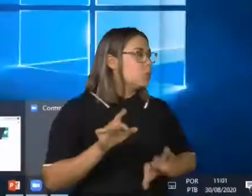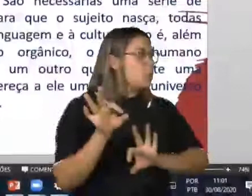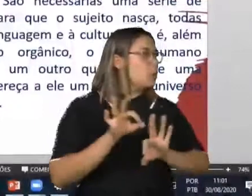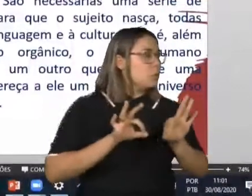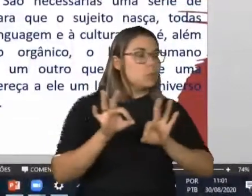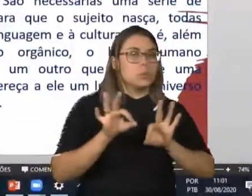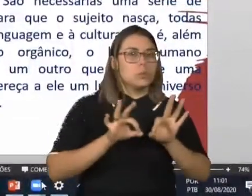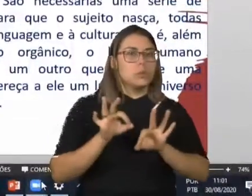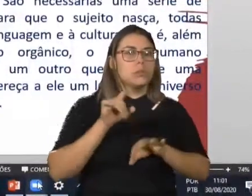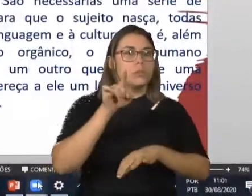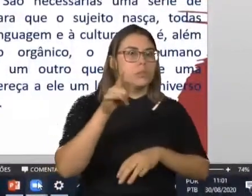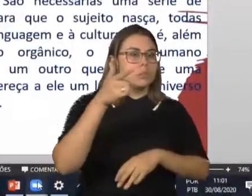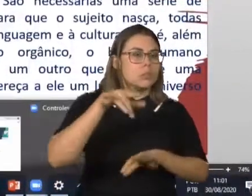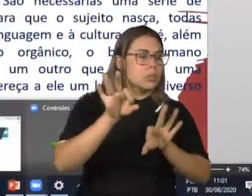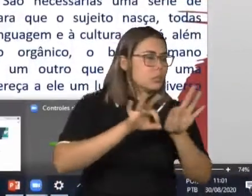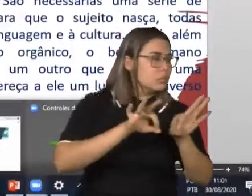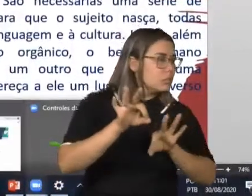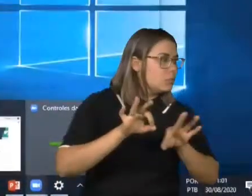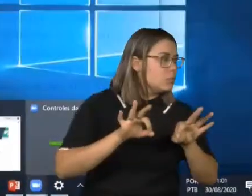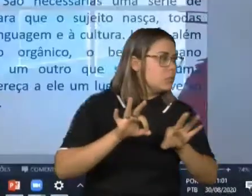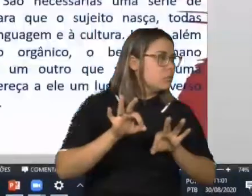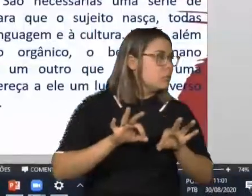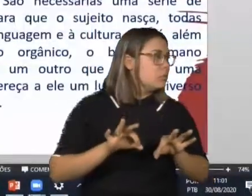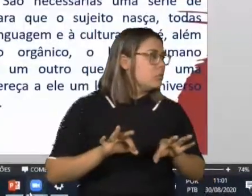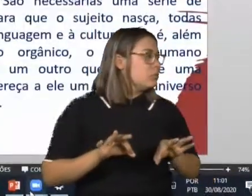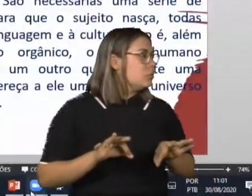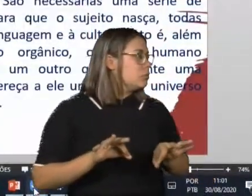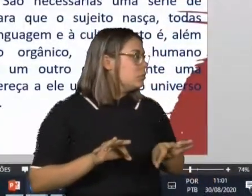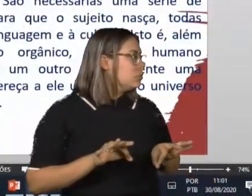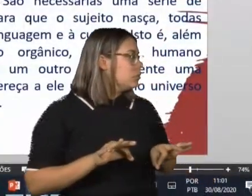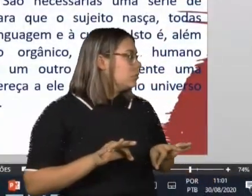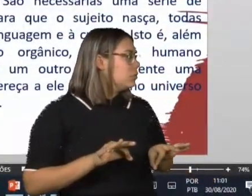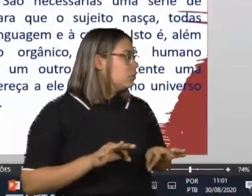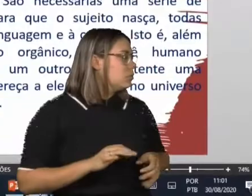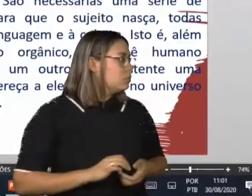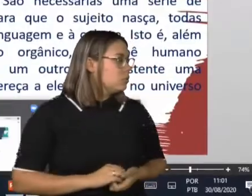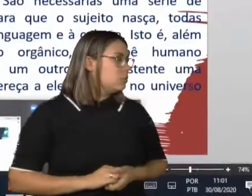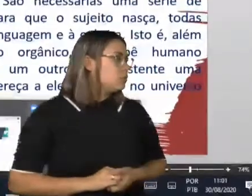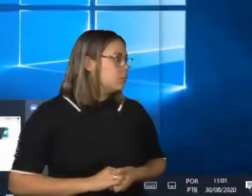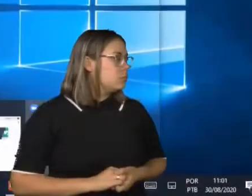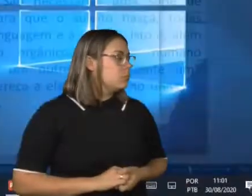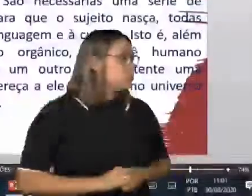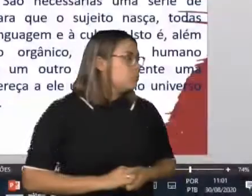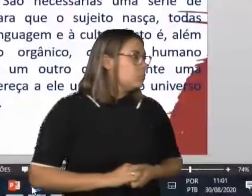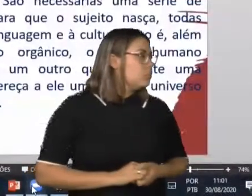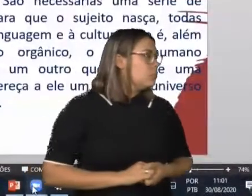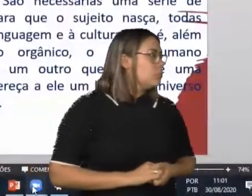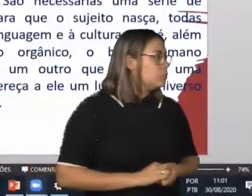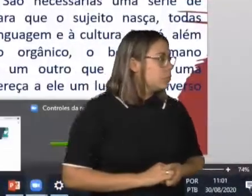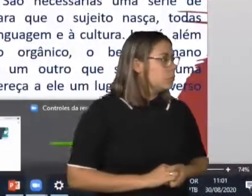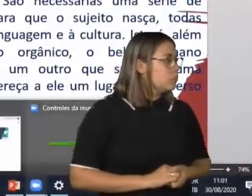Está tudo ok aí, Ale? Está tudo bem, tudo certo. Pode continuar. É,